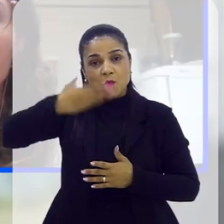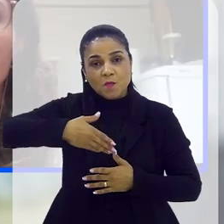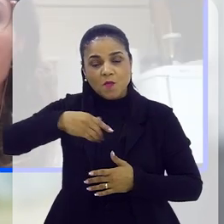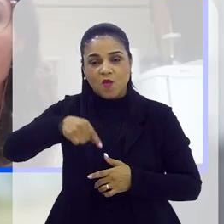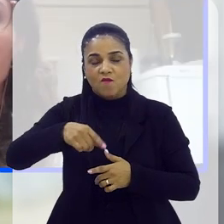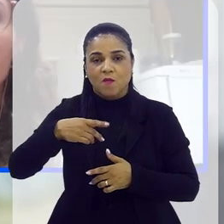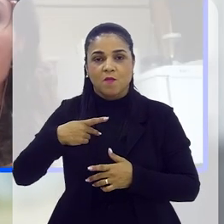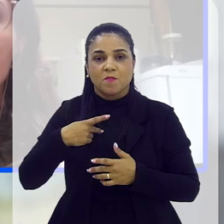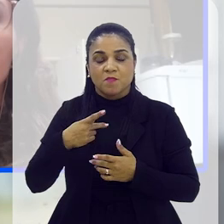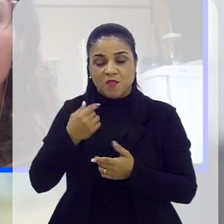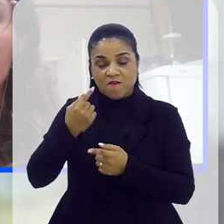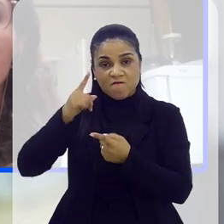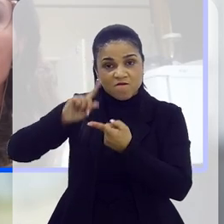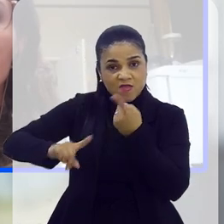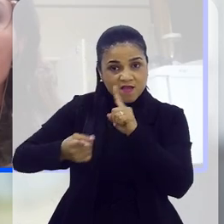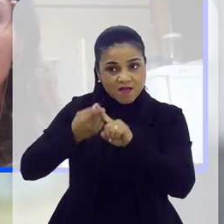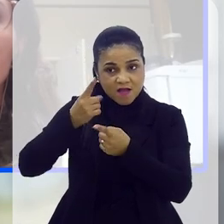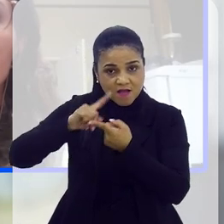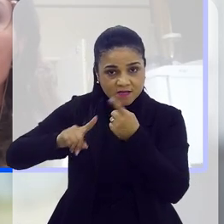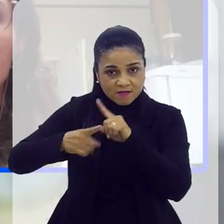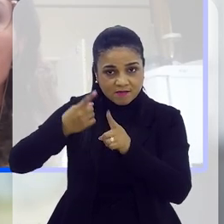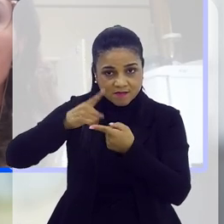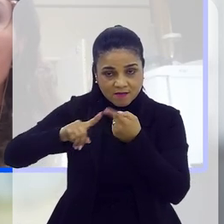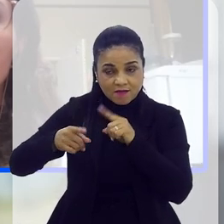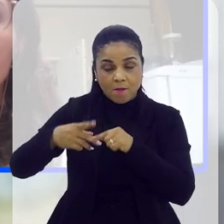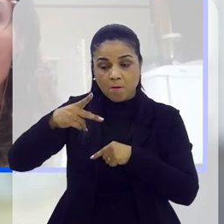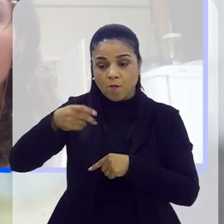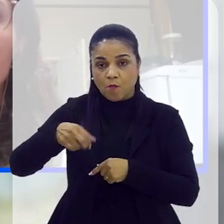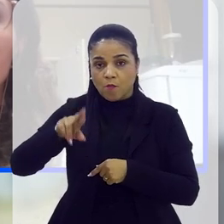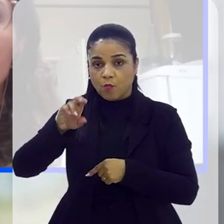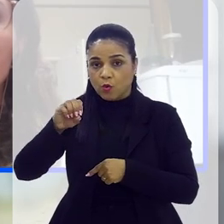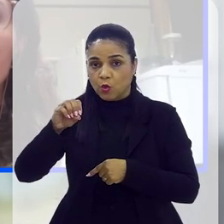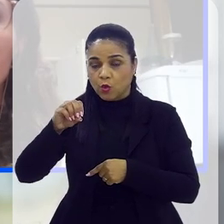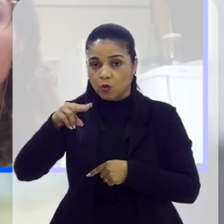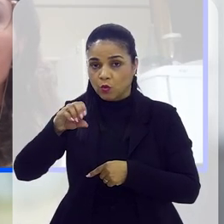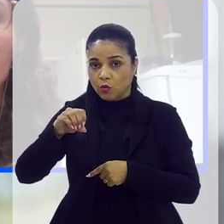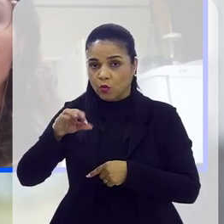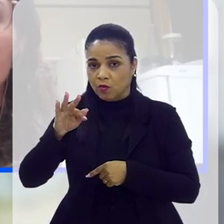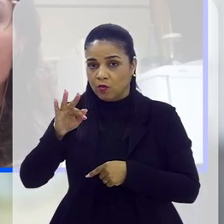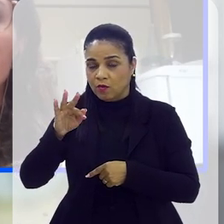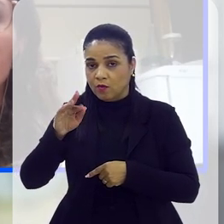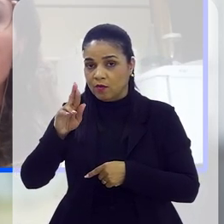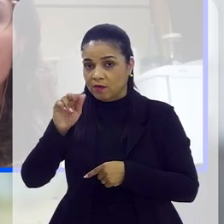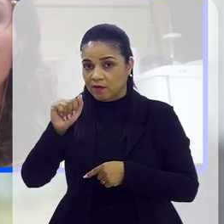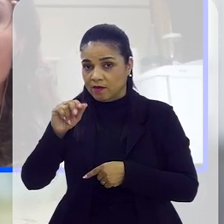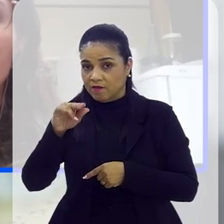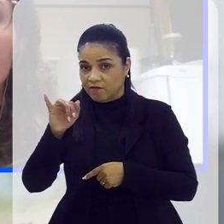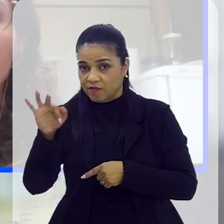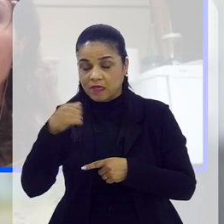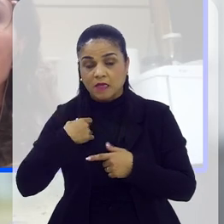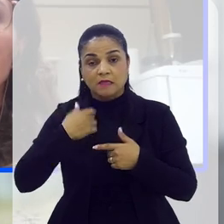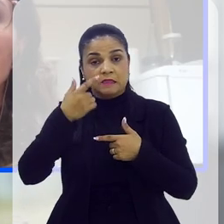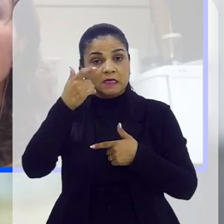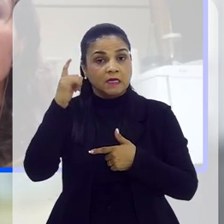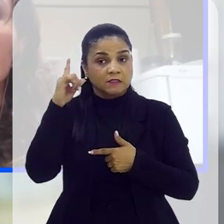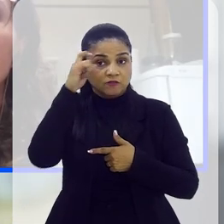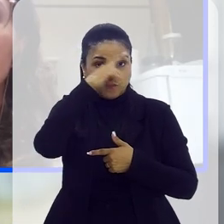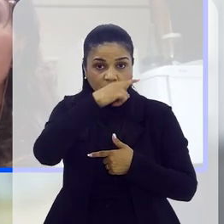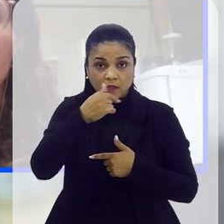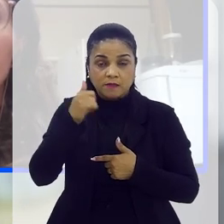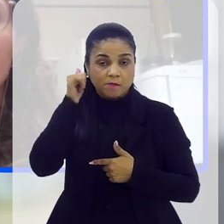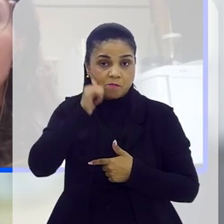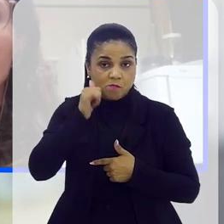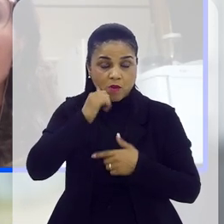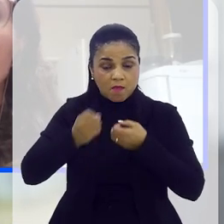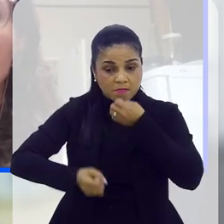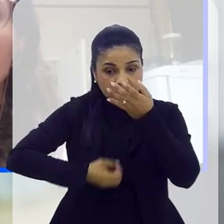pornografia de vingança e o próprio doutor Rafael fala da dificuldade da mulher narrar esse crime, da